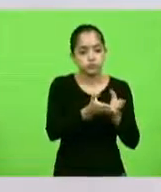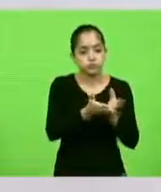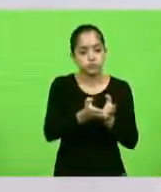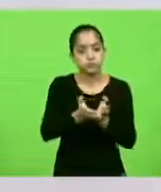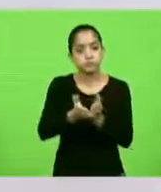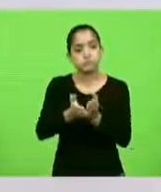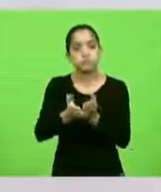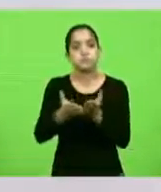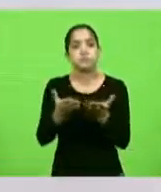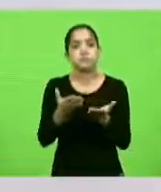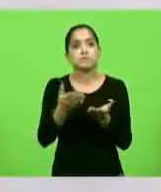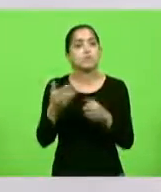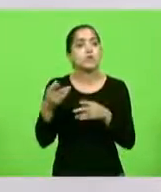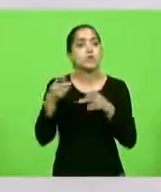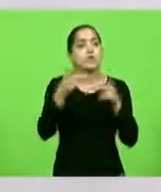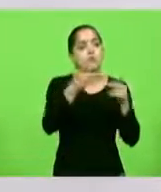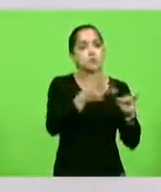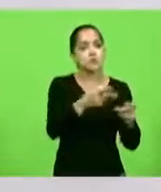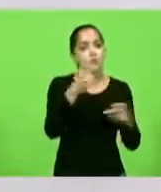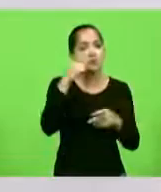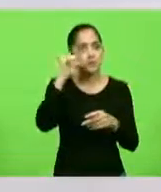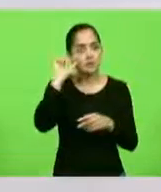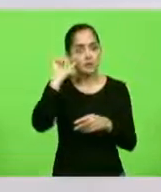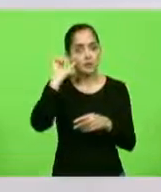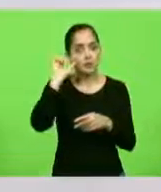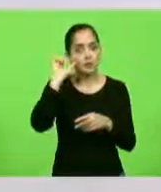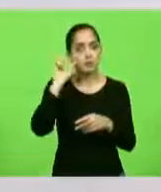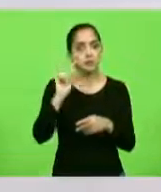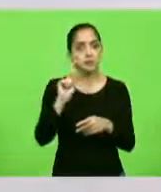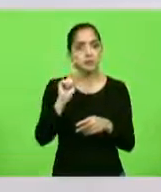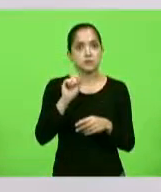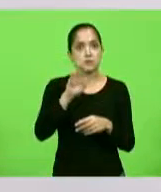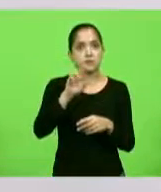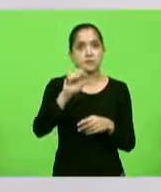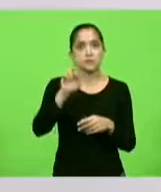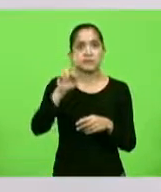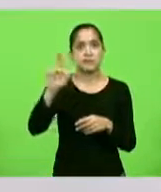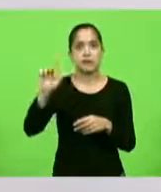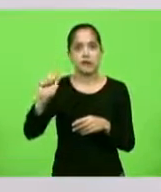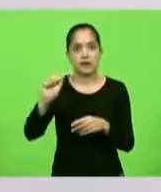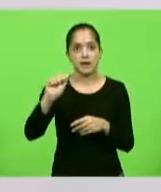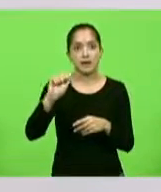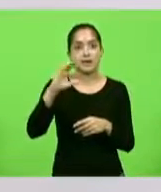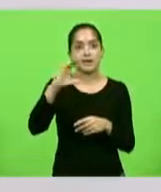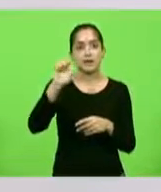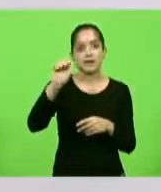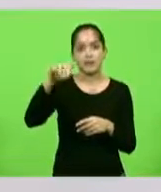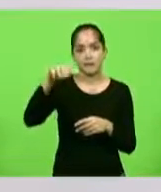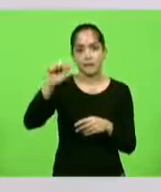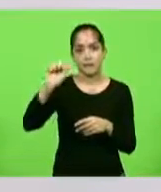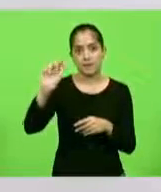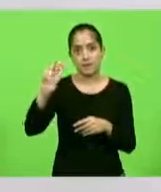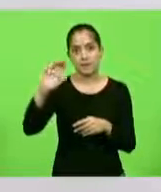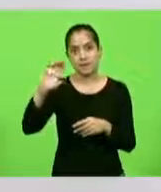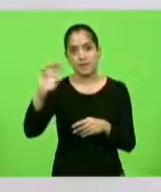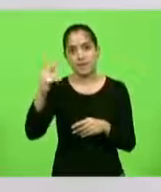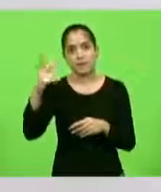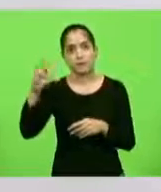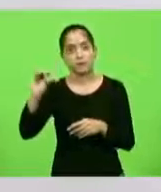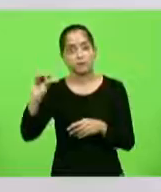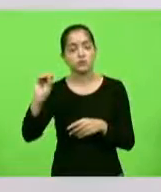o exemplo de uma que eu visitei ontem, que é a famosa Barra do Camacho. Ontem, visitando a Barra do Camacho, ela simplesmente fechou,